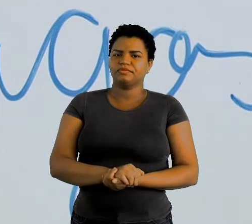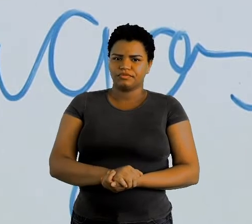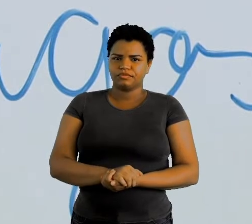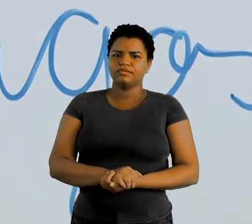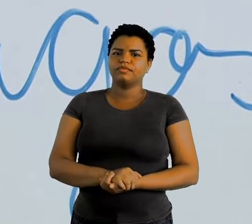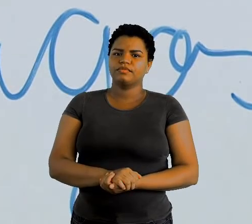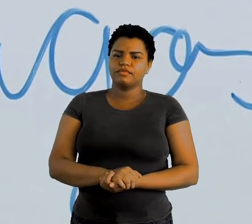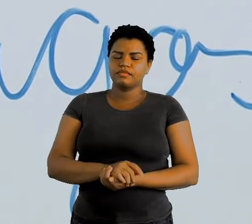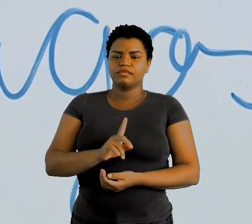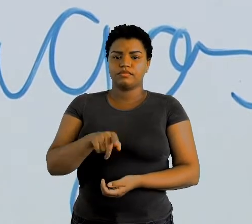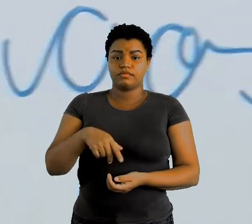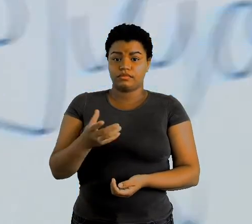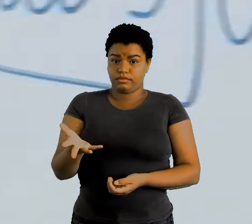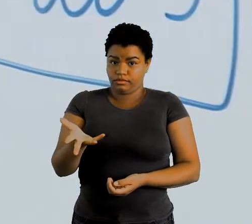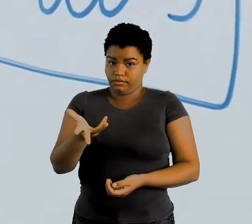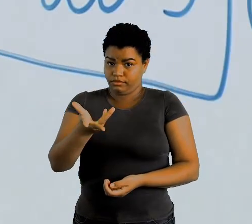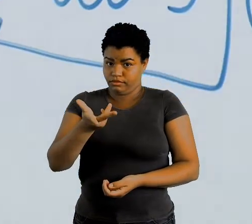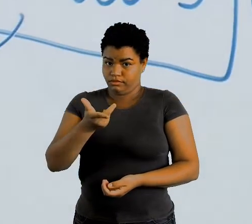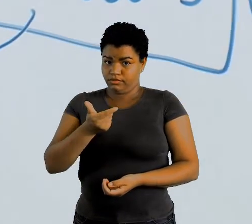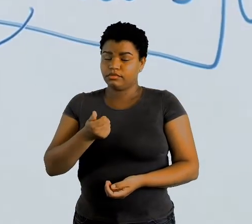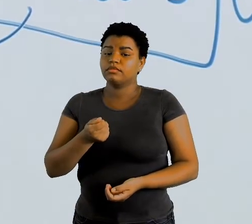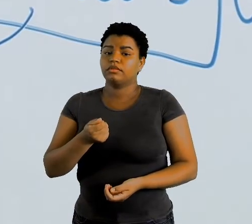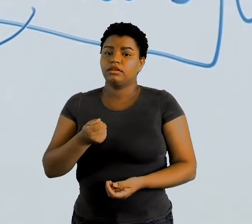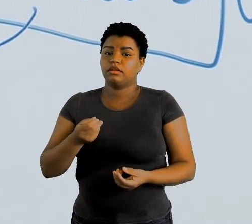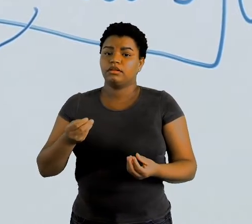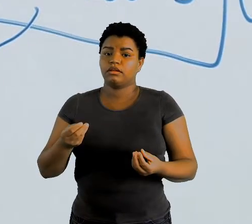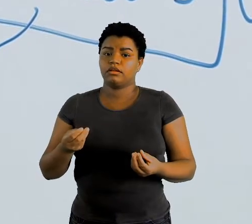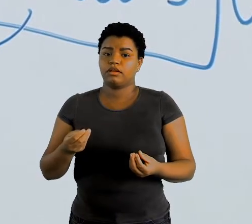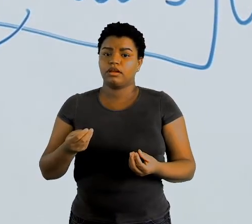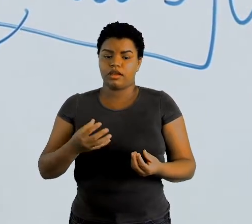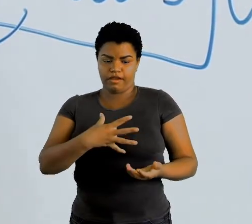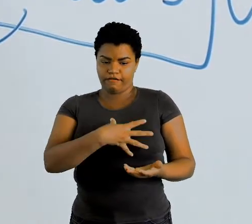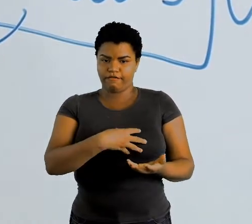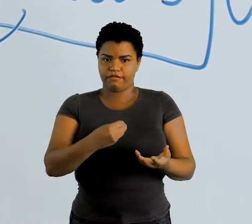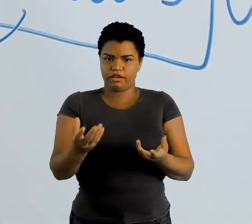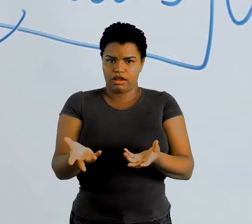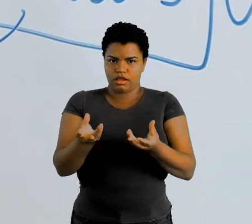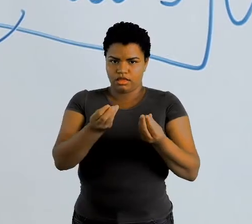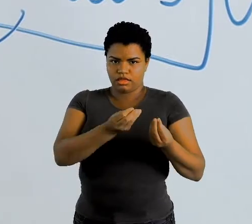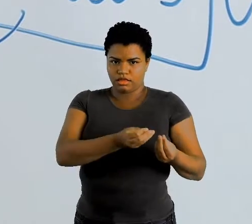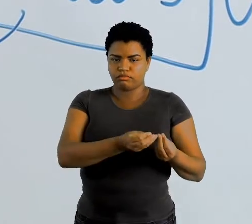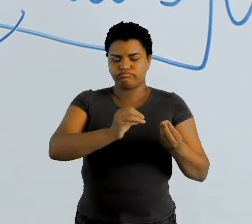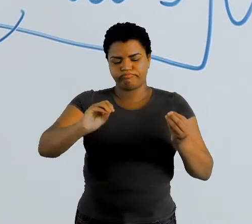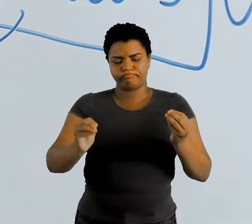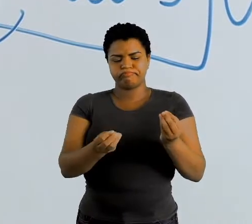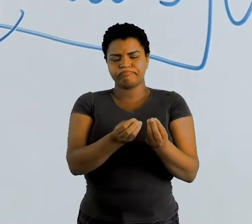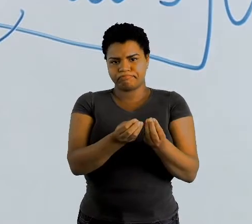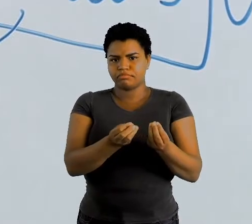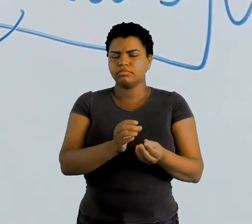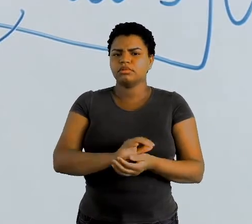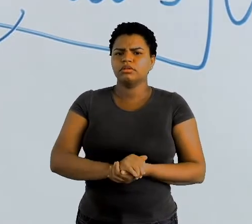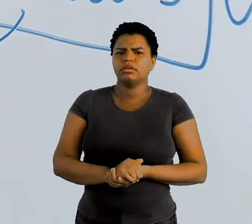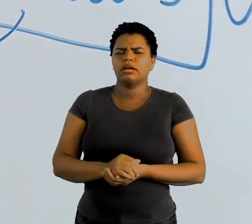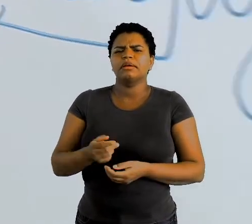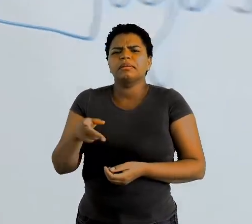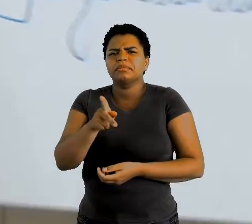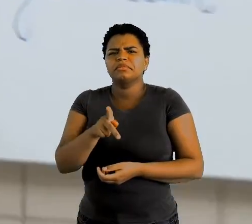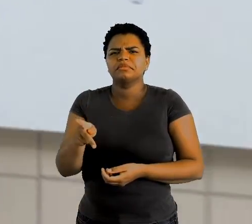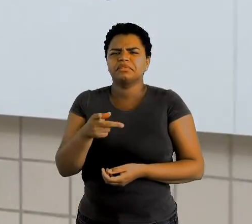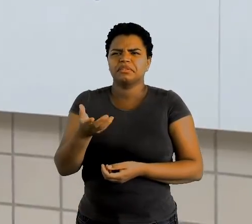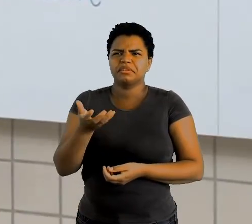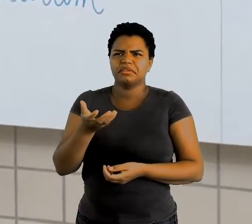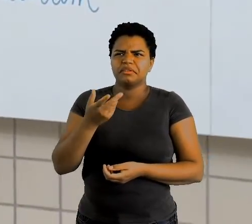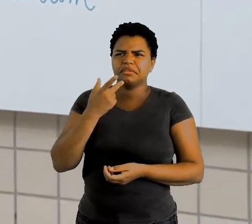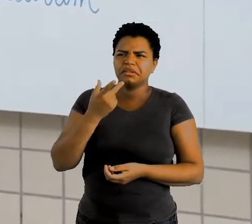é a qualidade que as filhas estão recebendo nesse trecho. Ah, professor, mas então quer dizer que essas